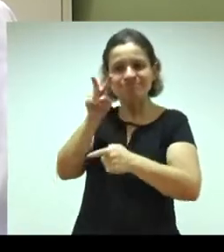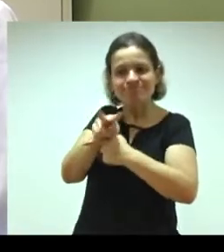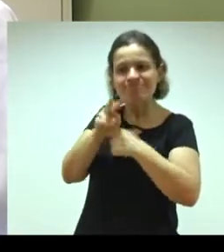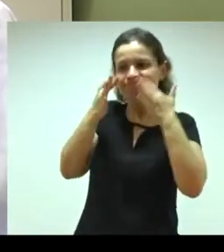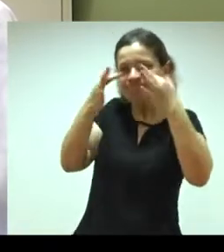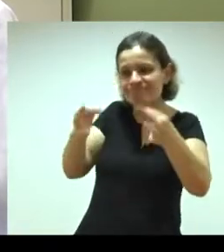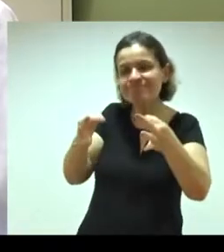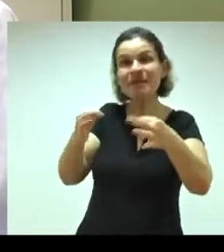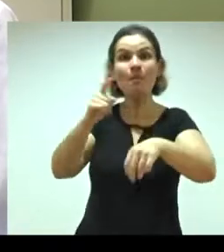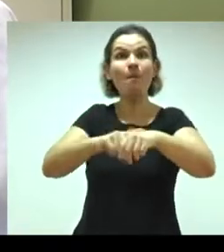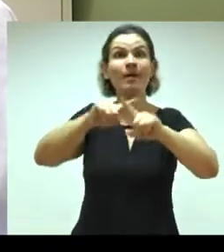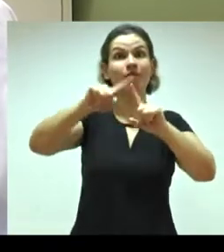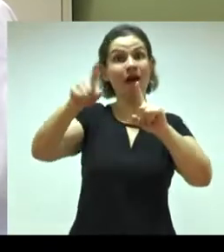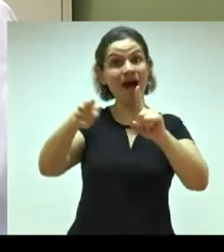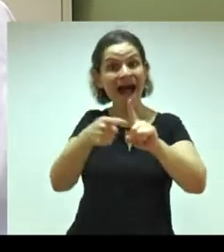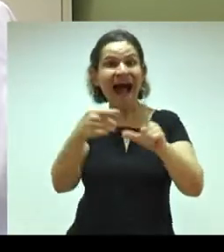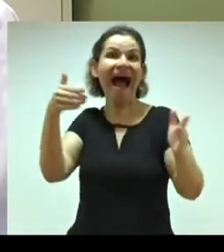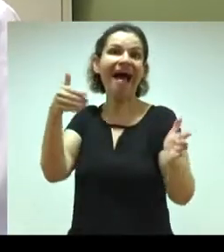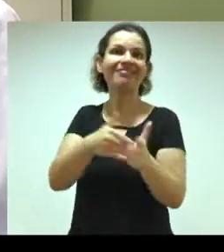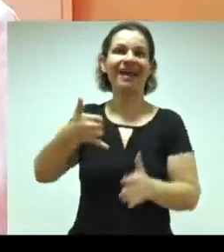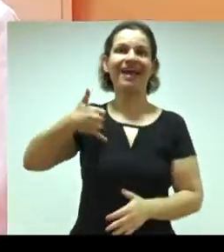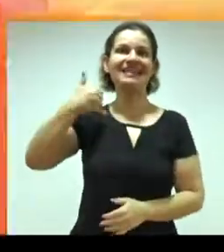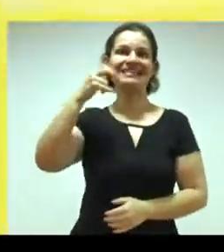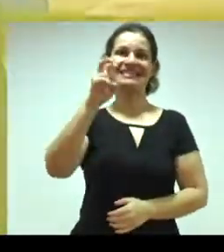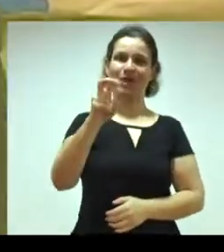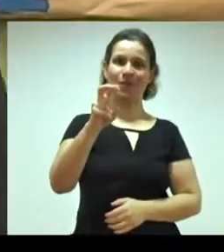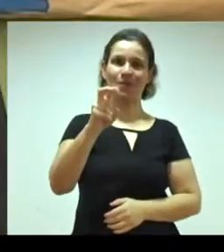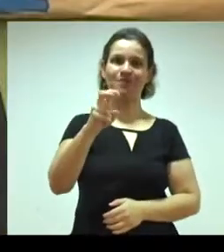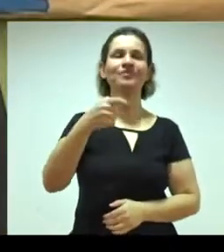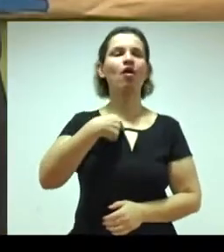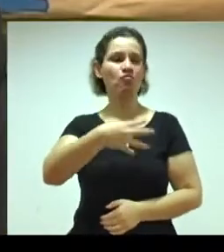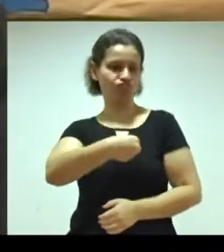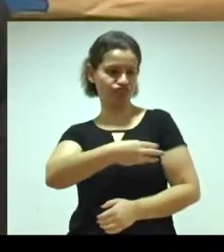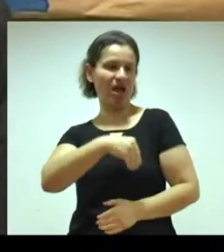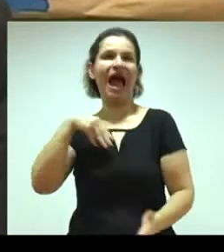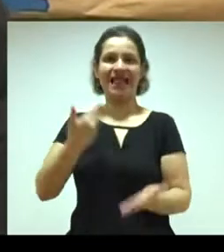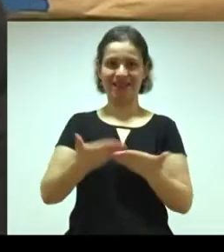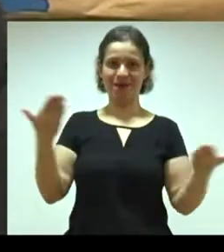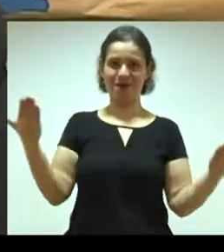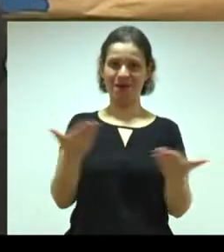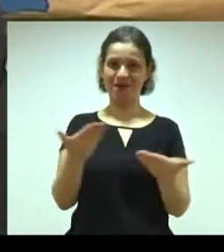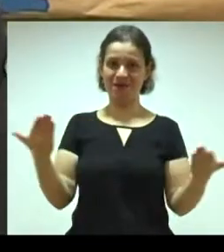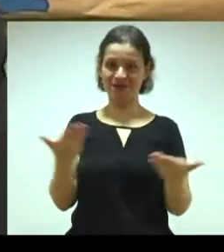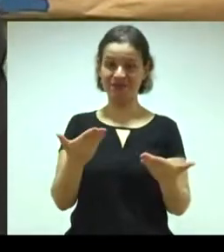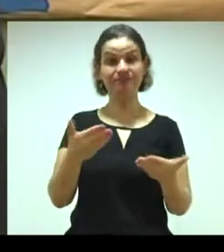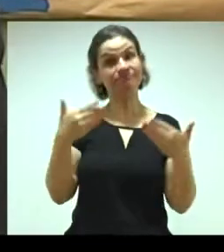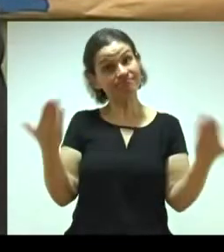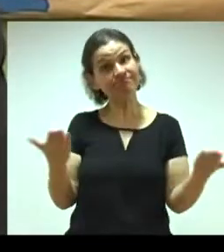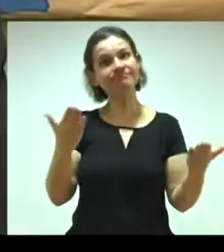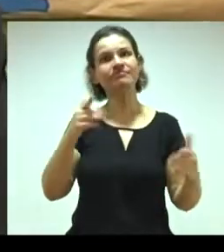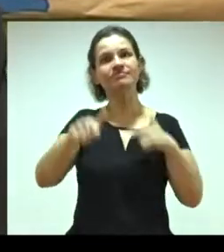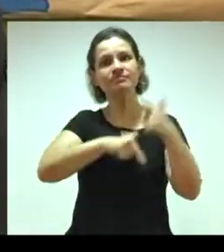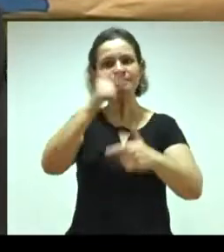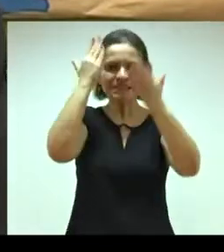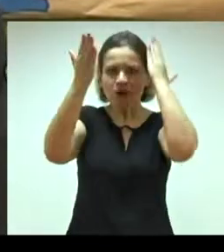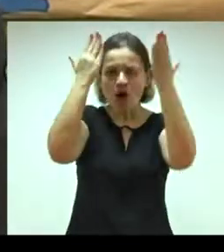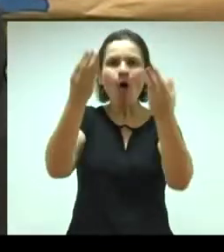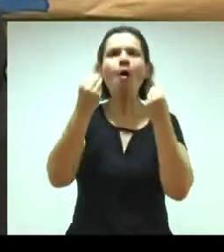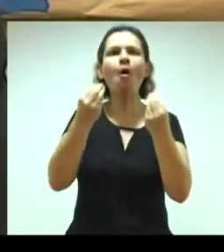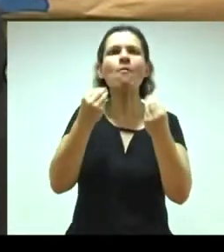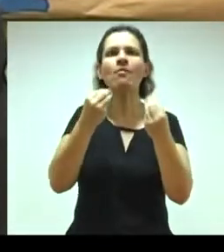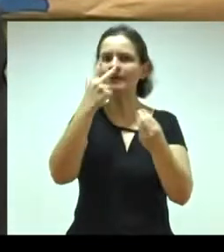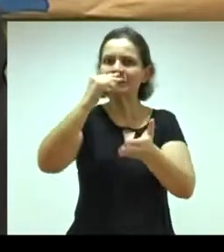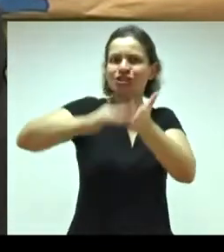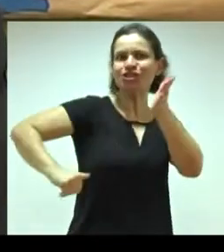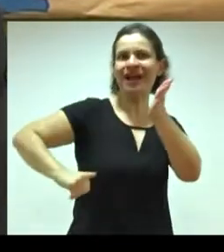desde a gestação até os 5 anos de idade. Eu ainda mamento, então o trabalho da psicóloga, como tirar